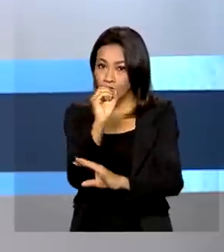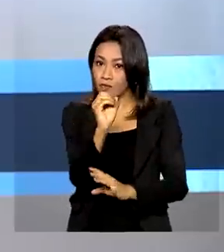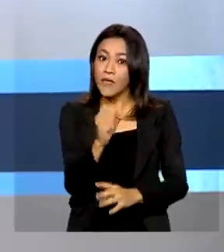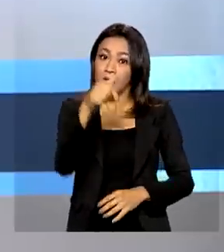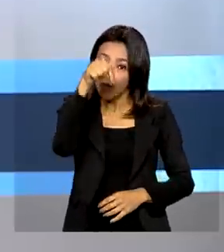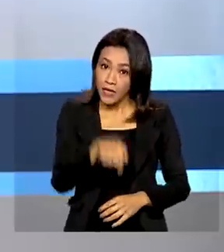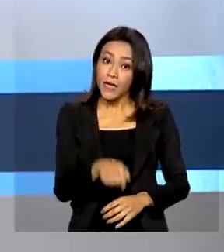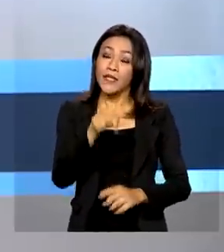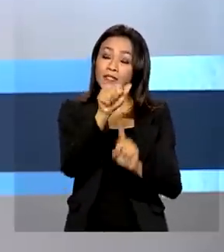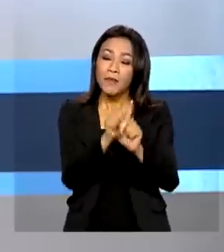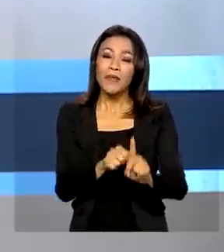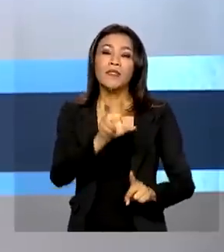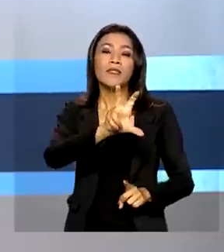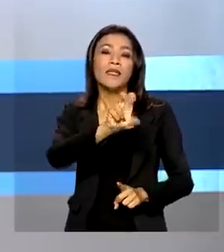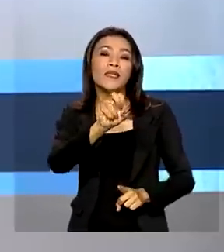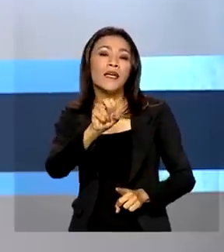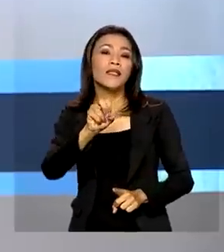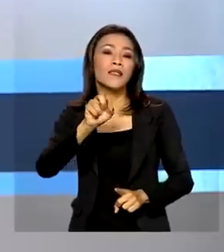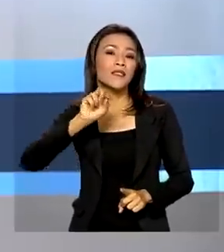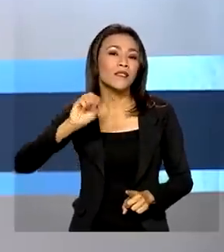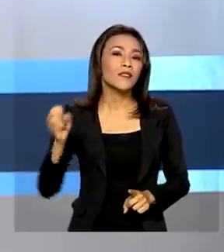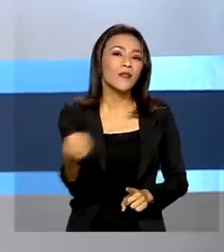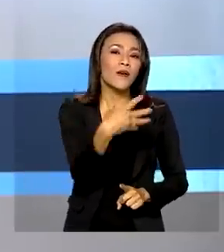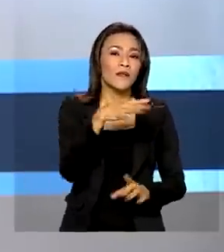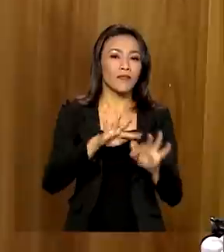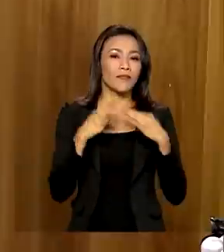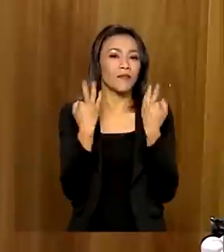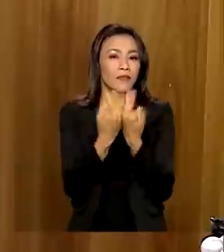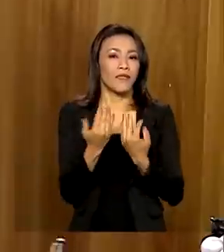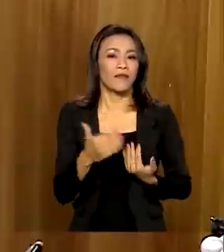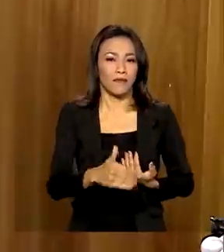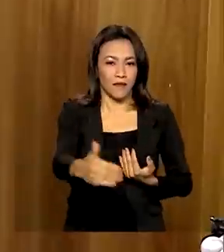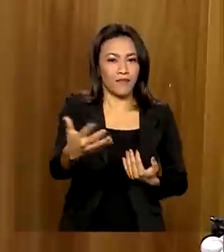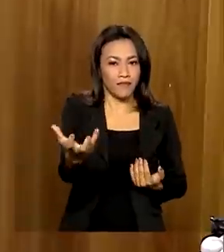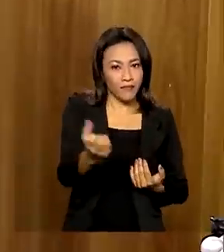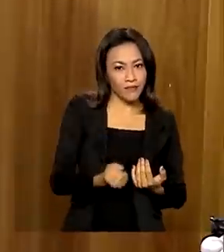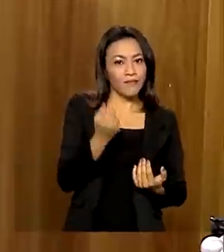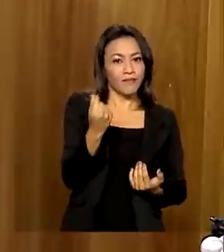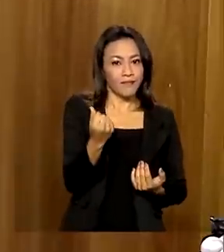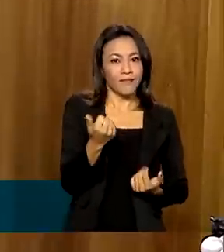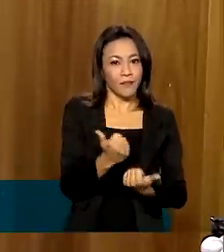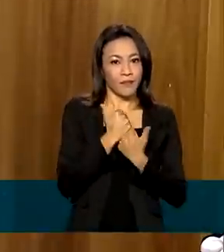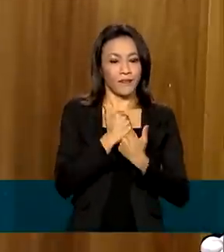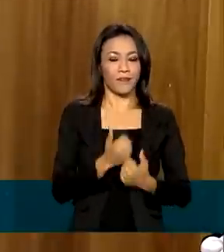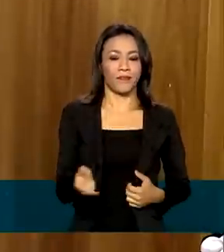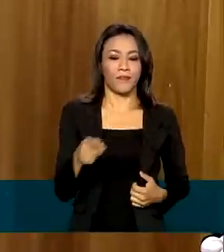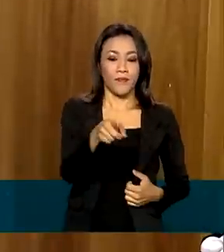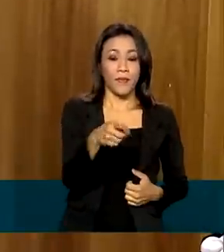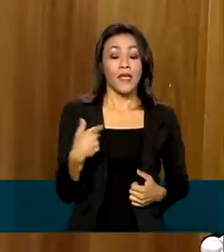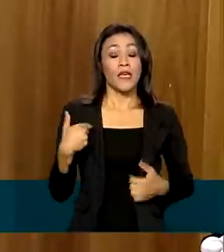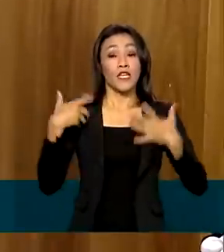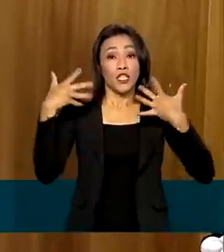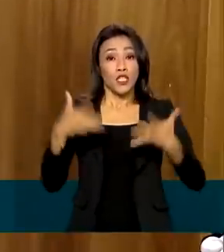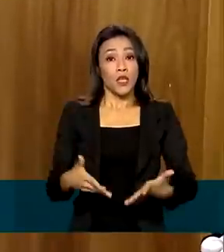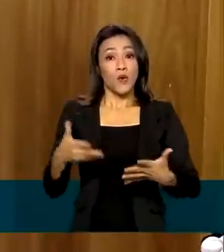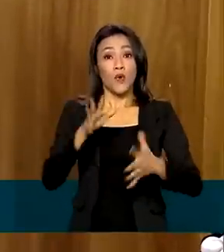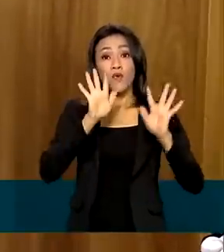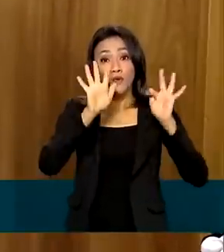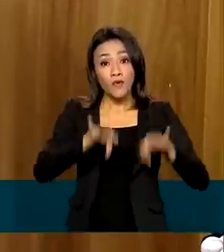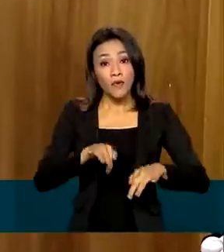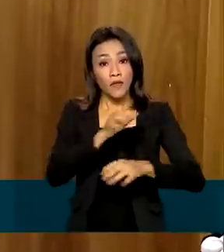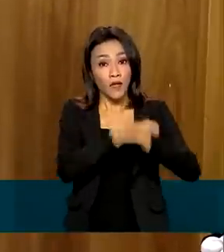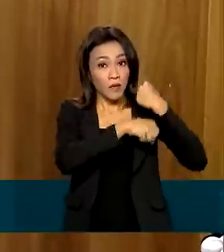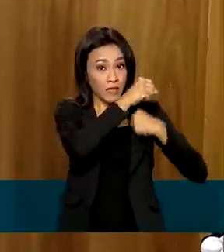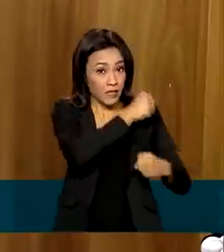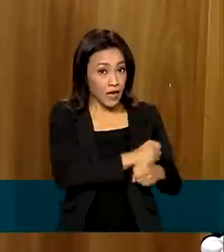famílias foram incluídas para receber o benefício. O Auxílio Brasil chegou no final do ano passado já zerando a fila.